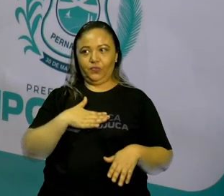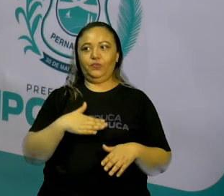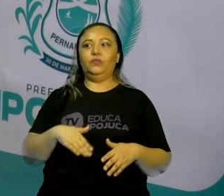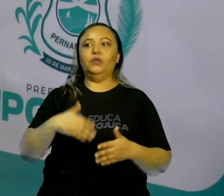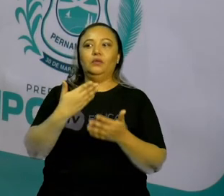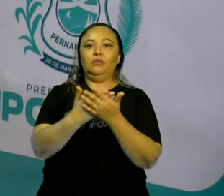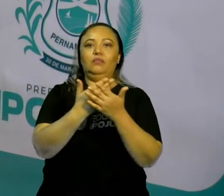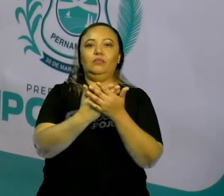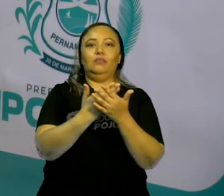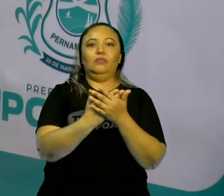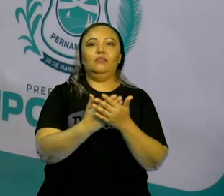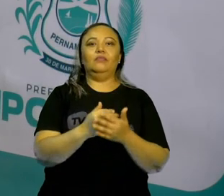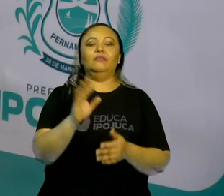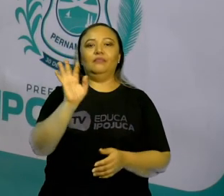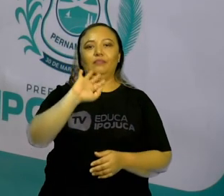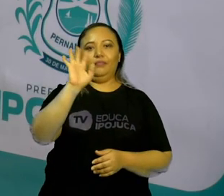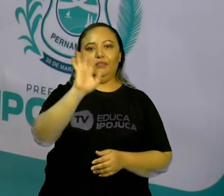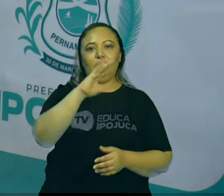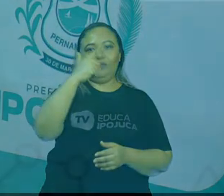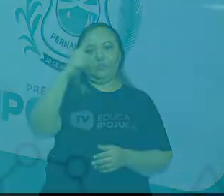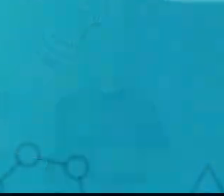aula. Tchau, tchau. Um abraço.